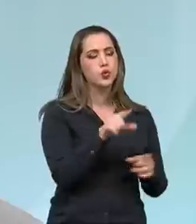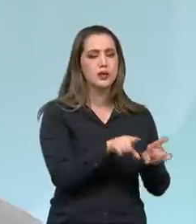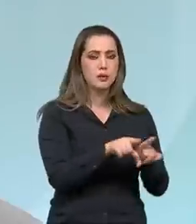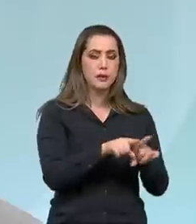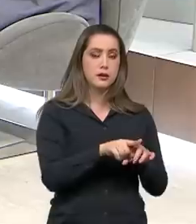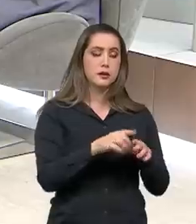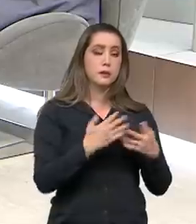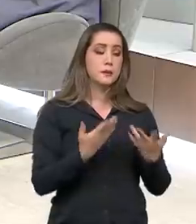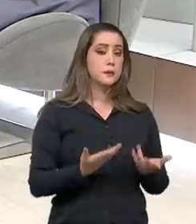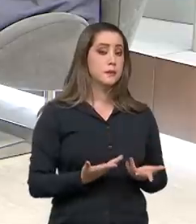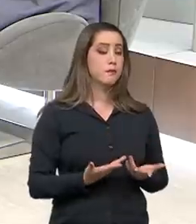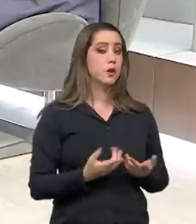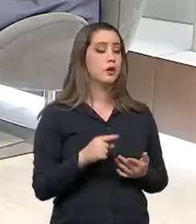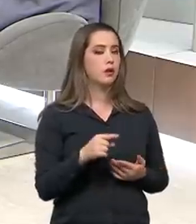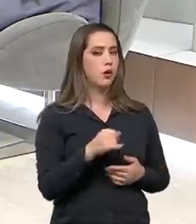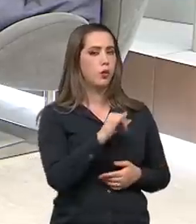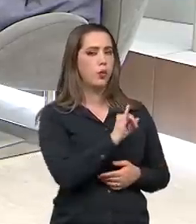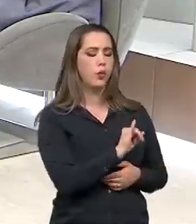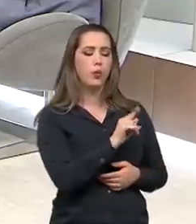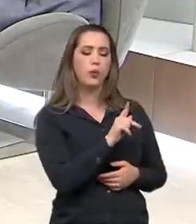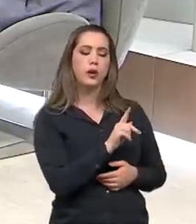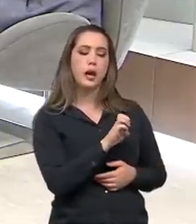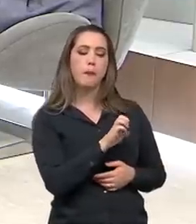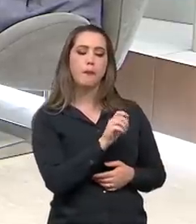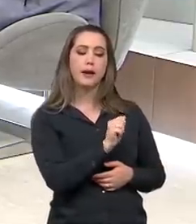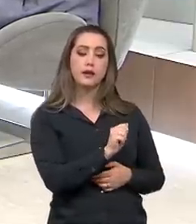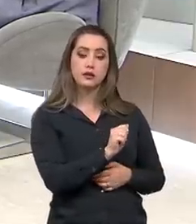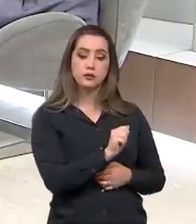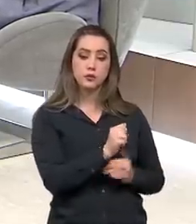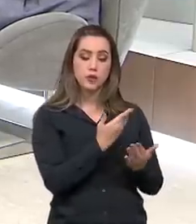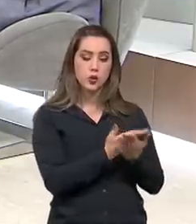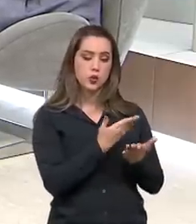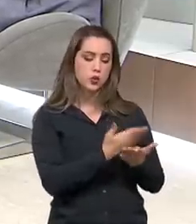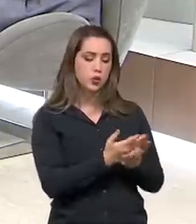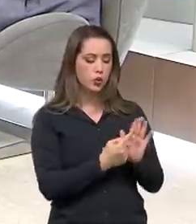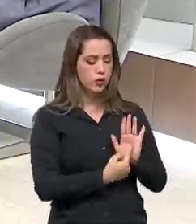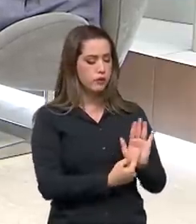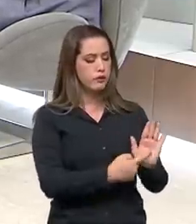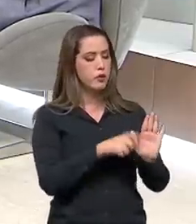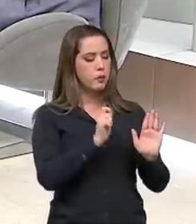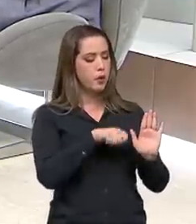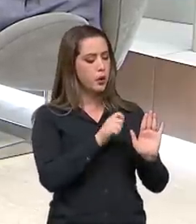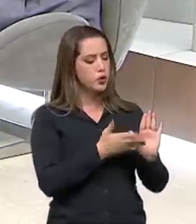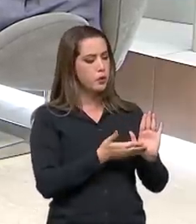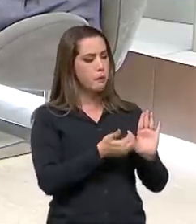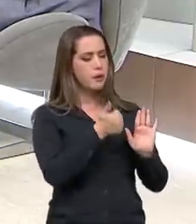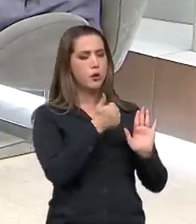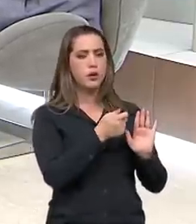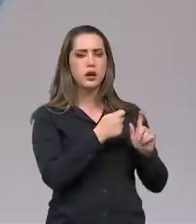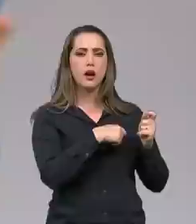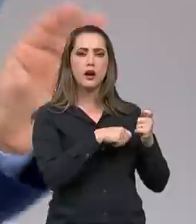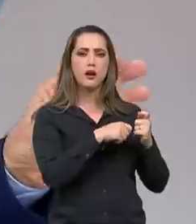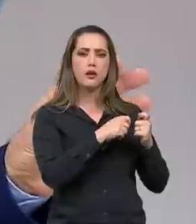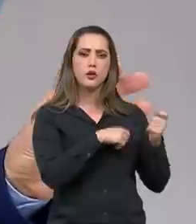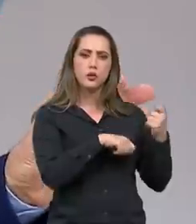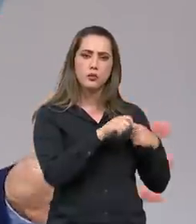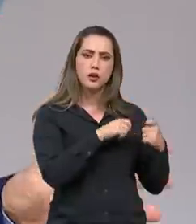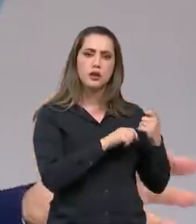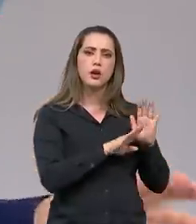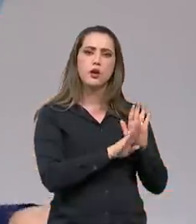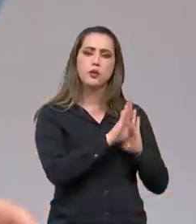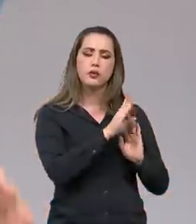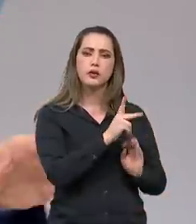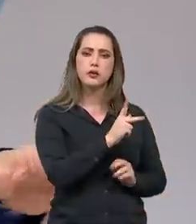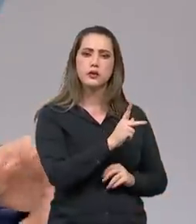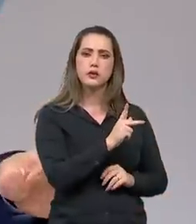elevadas. O estudo do IPEA que possibilitou essa revisão da previsão de crescimento do PIB tem